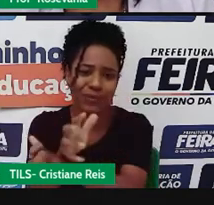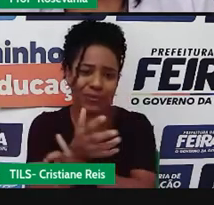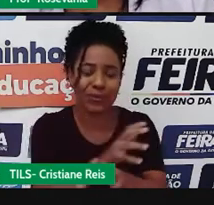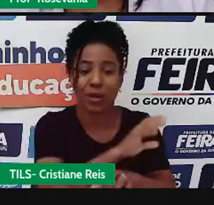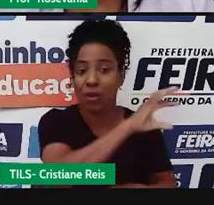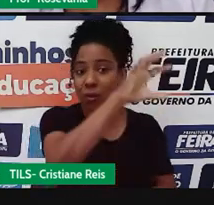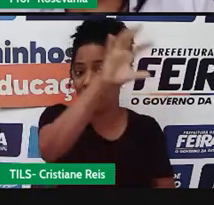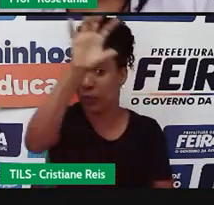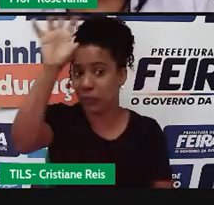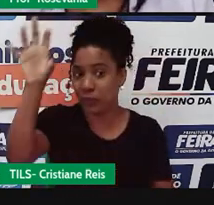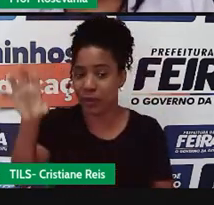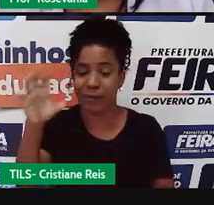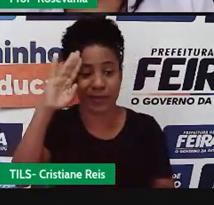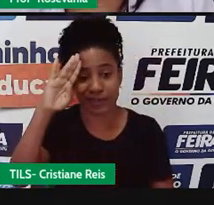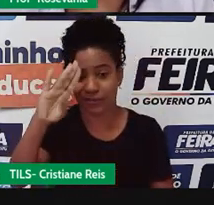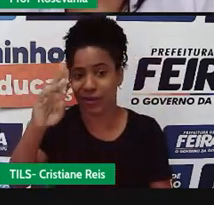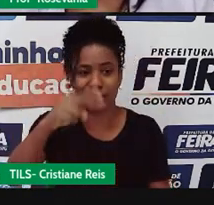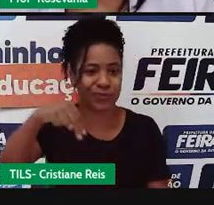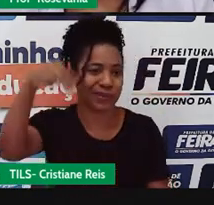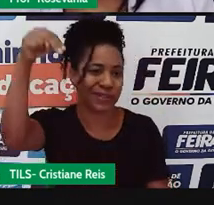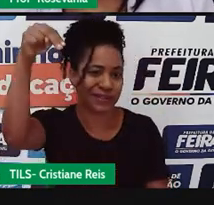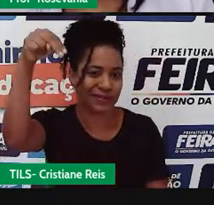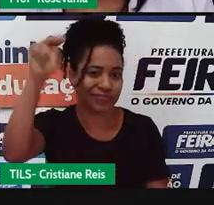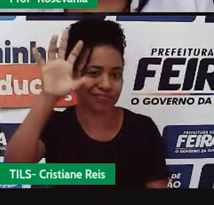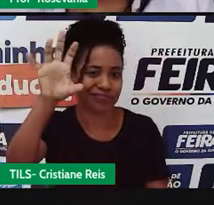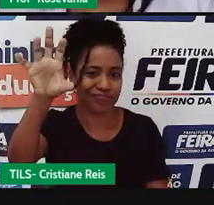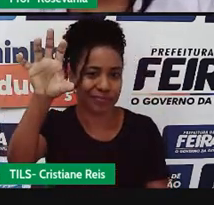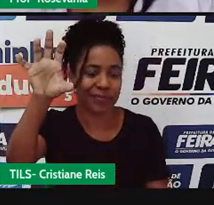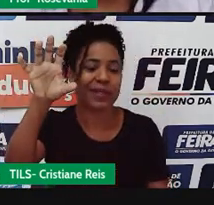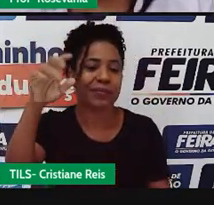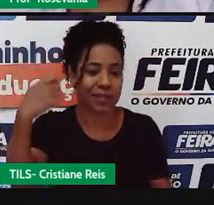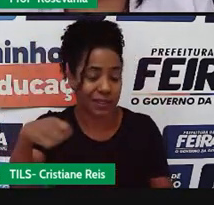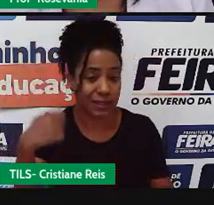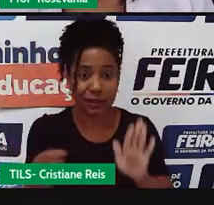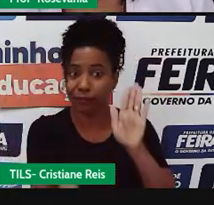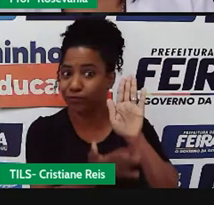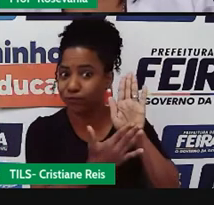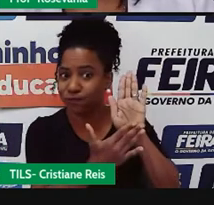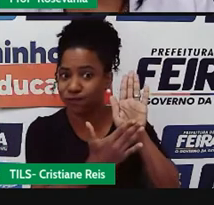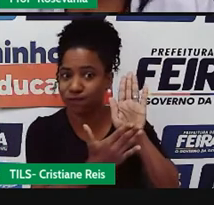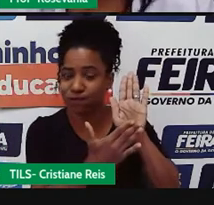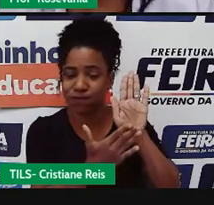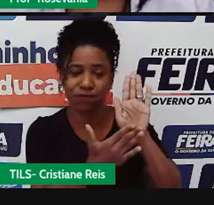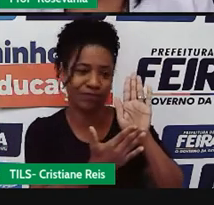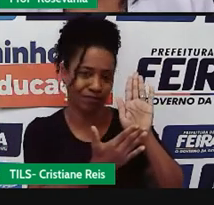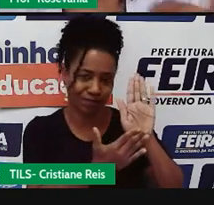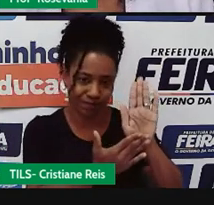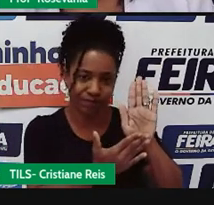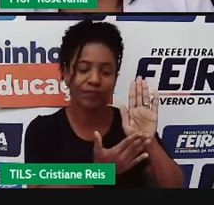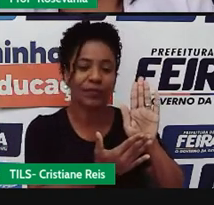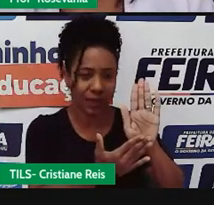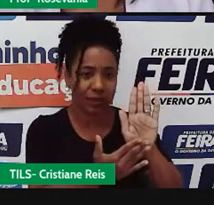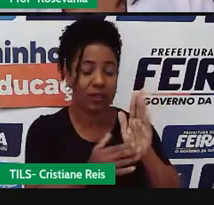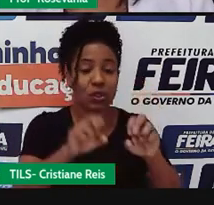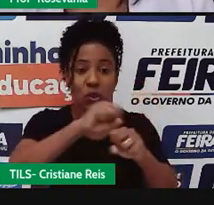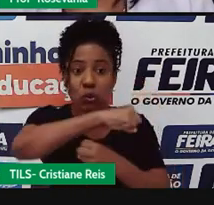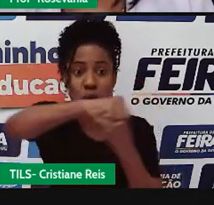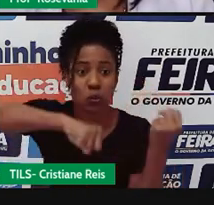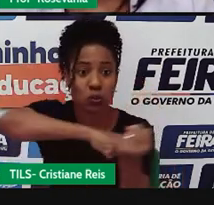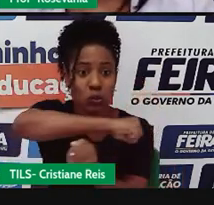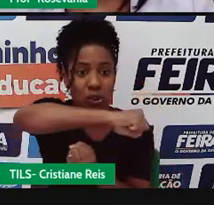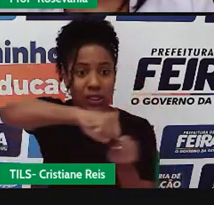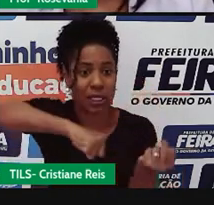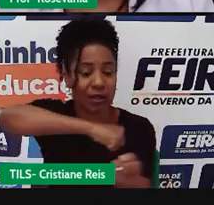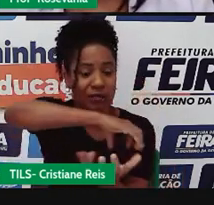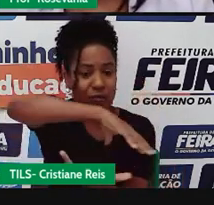cantos, principalmente na região nordeste, a gente precisa de políticas públicas, né, sustentáveis que leve, né,